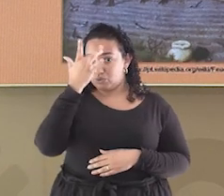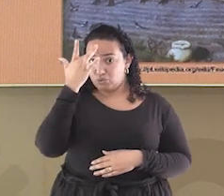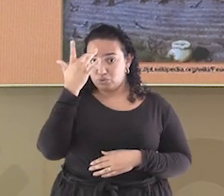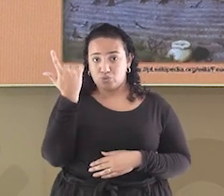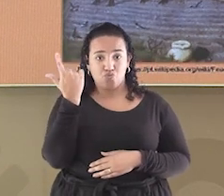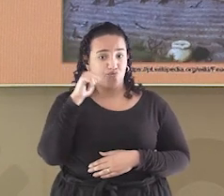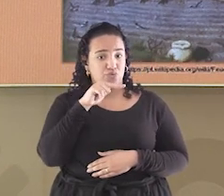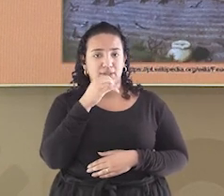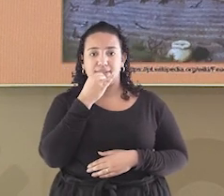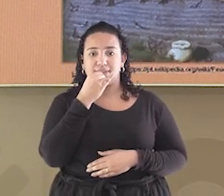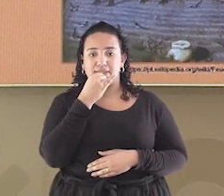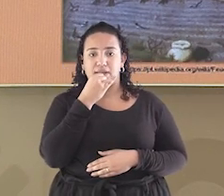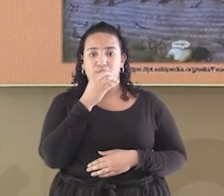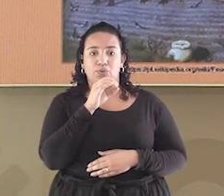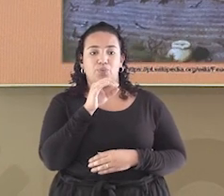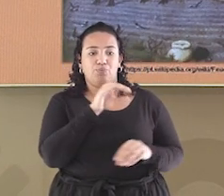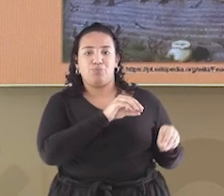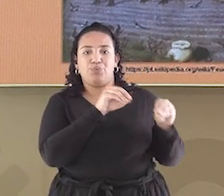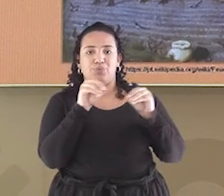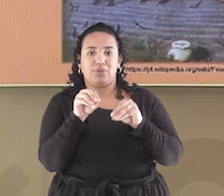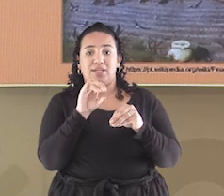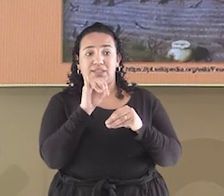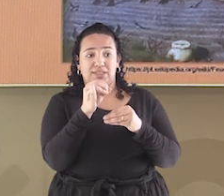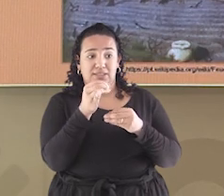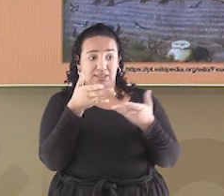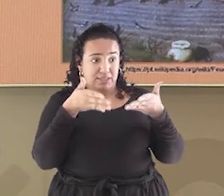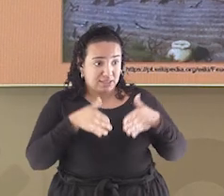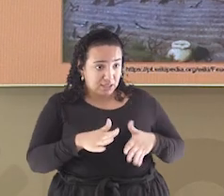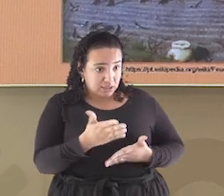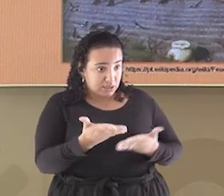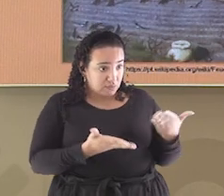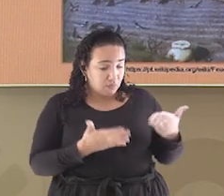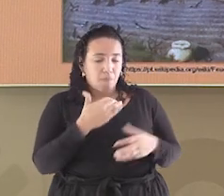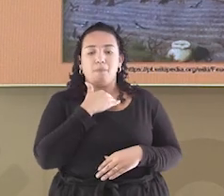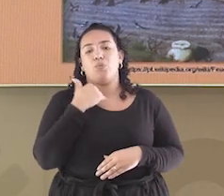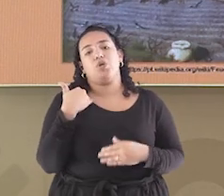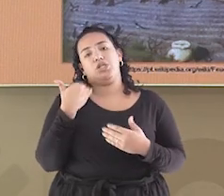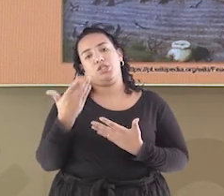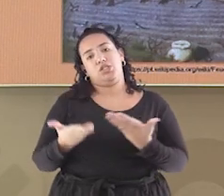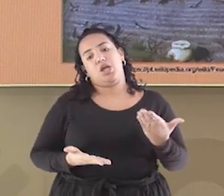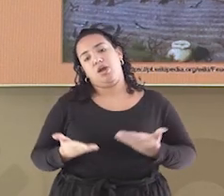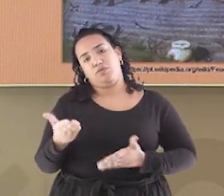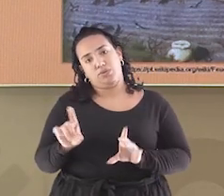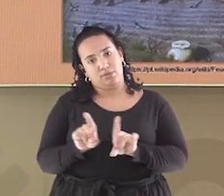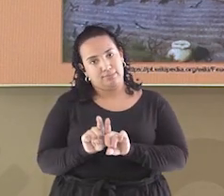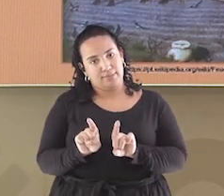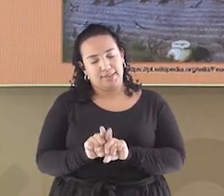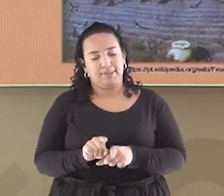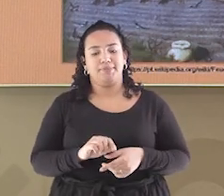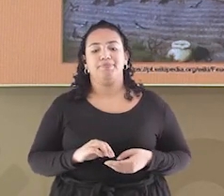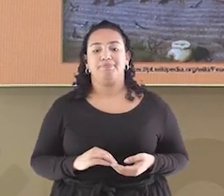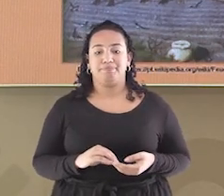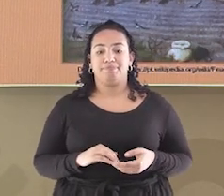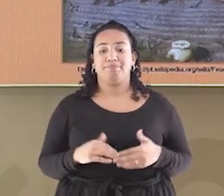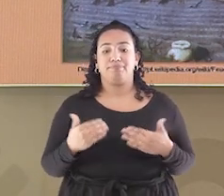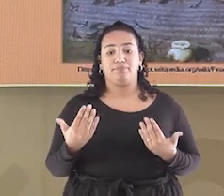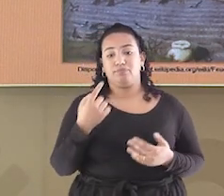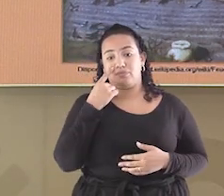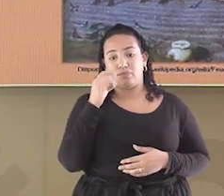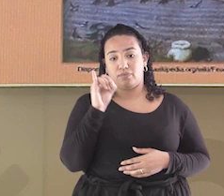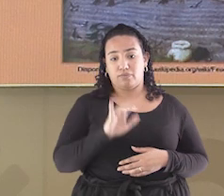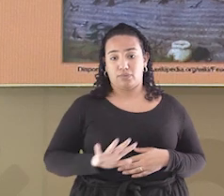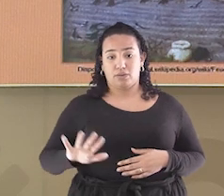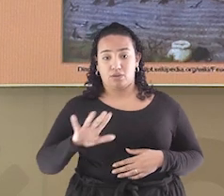social. Ou seja, nasceu o cego, morrerá em sua condição de cego e durante a sua vida. Então, aqui nós podemos ver